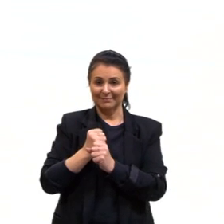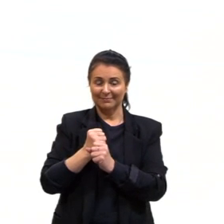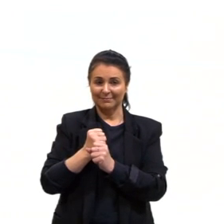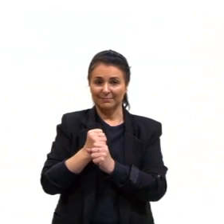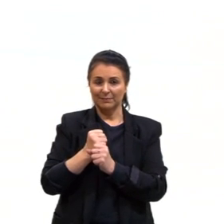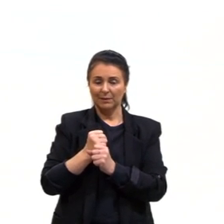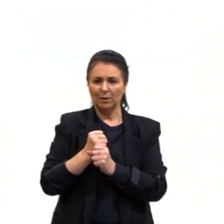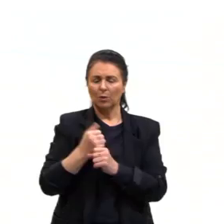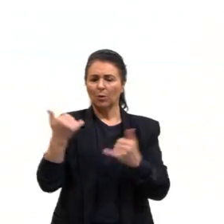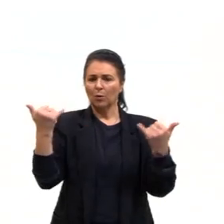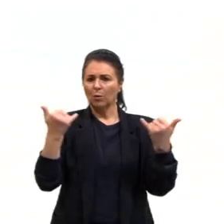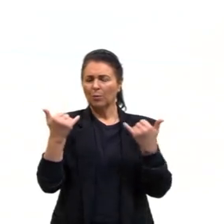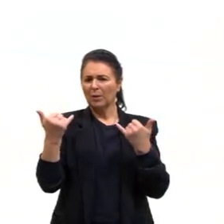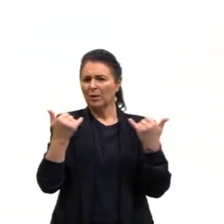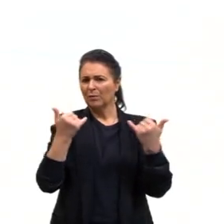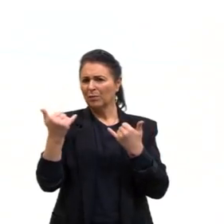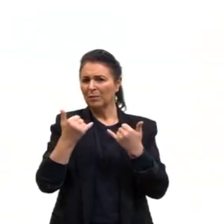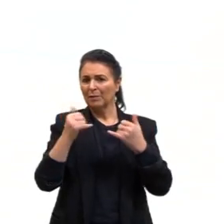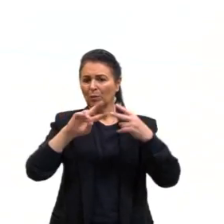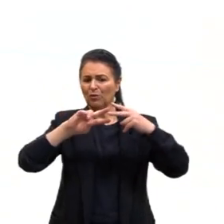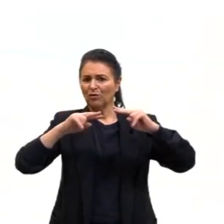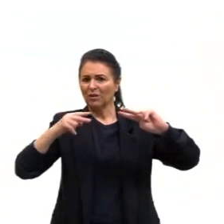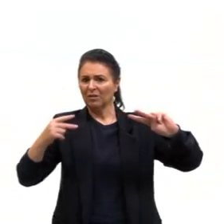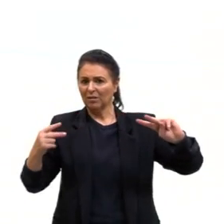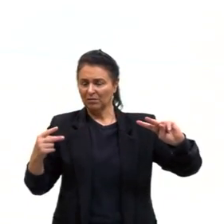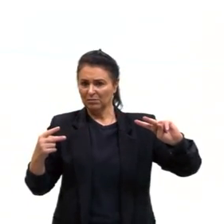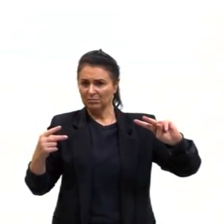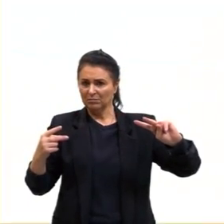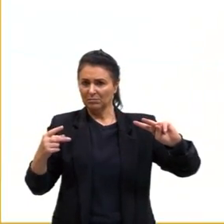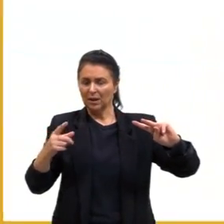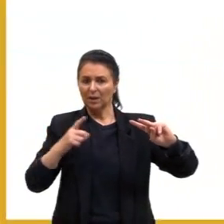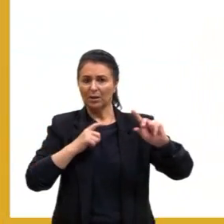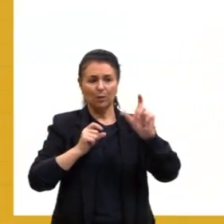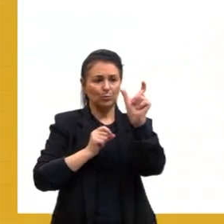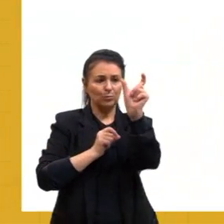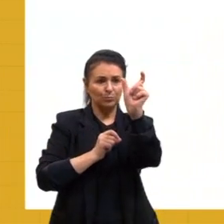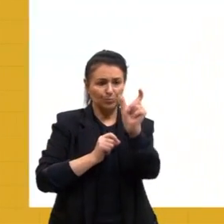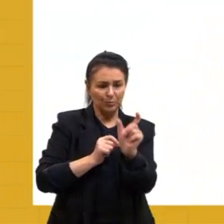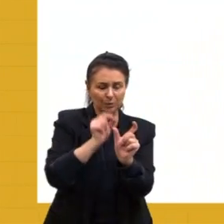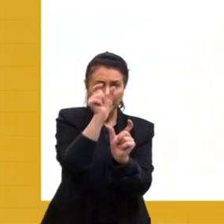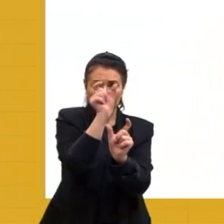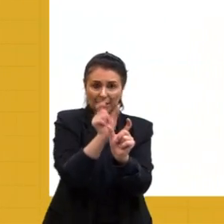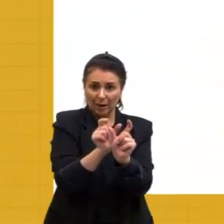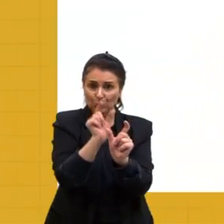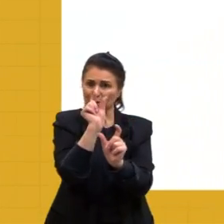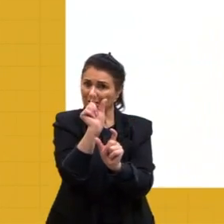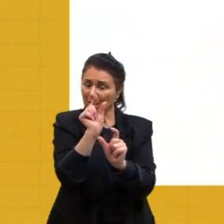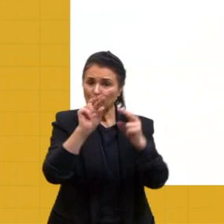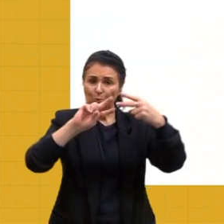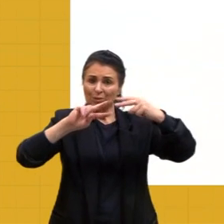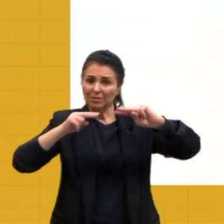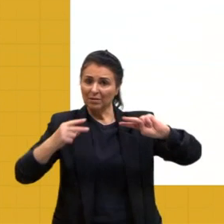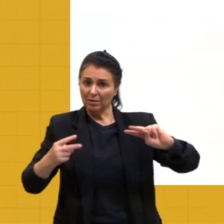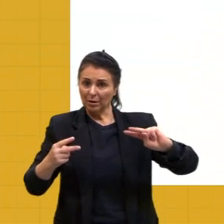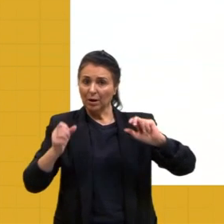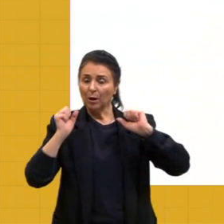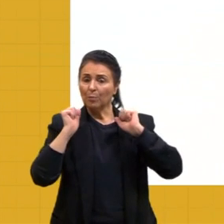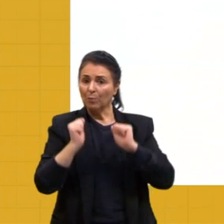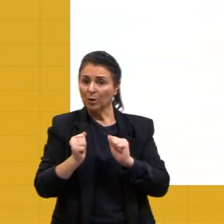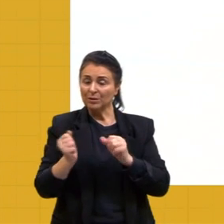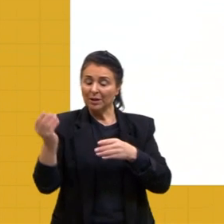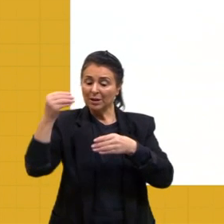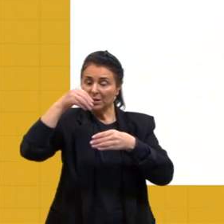Uma informação genética que está ali num fragmento de DNA pode ser inserida